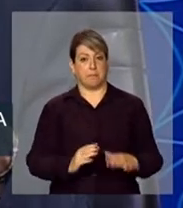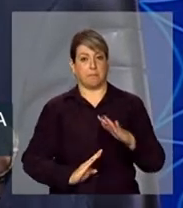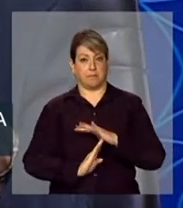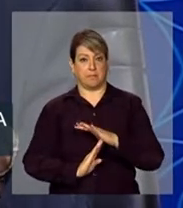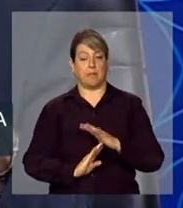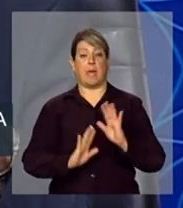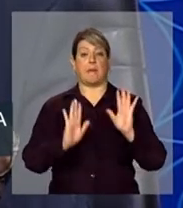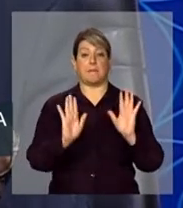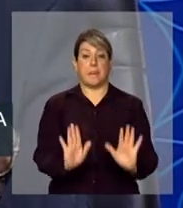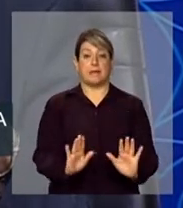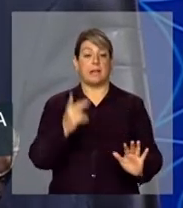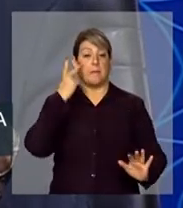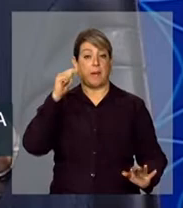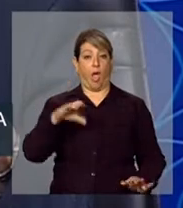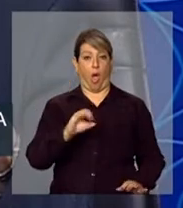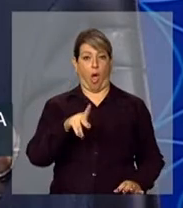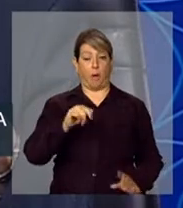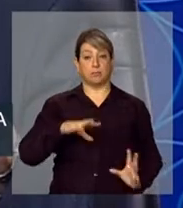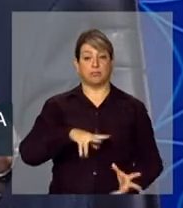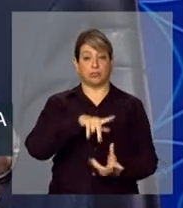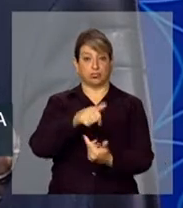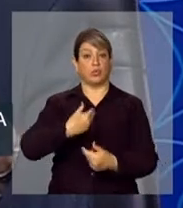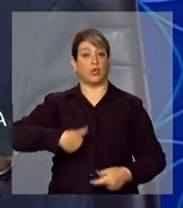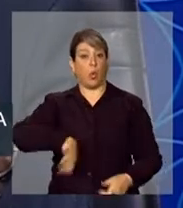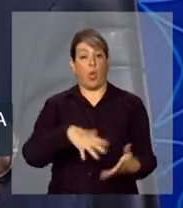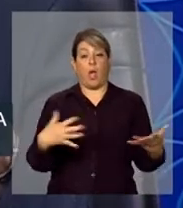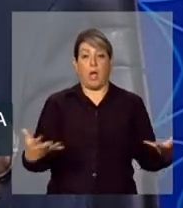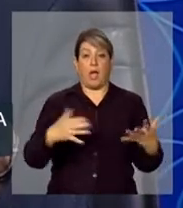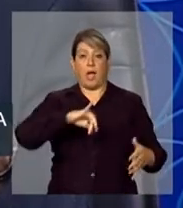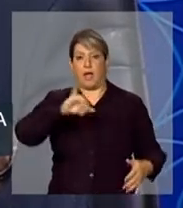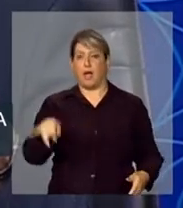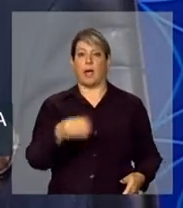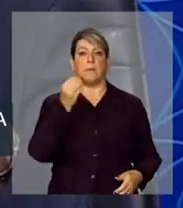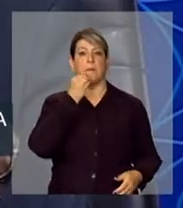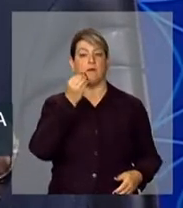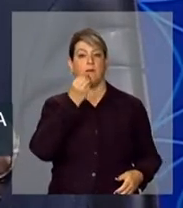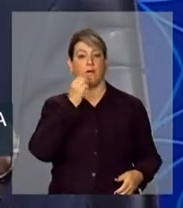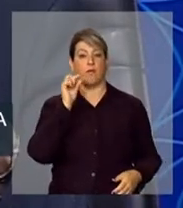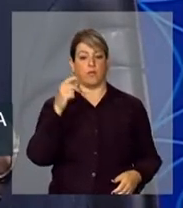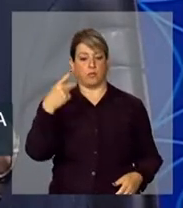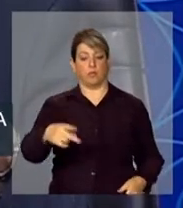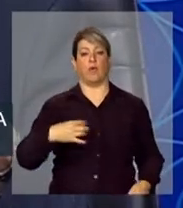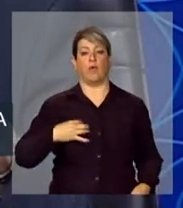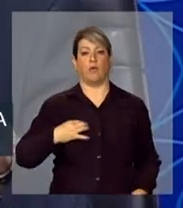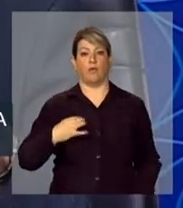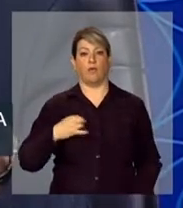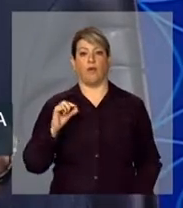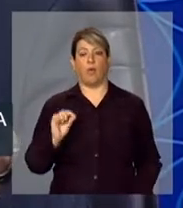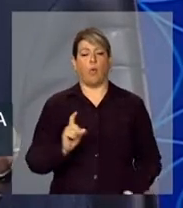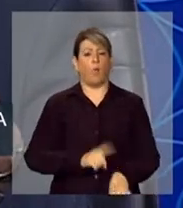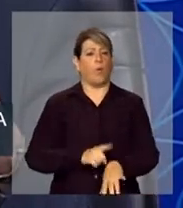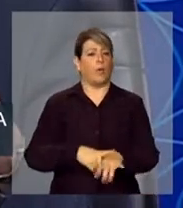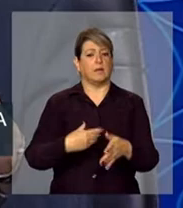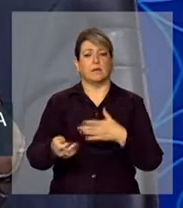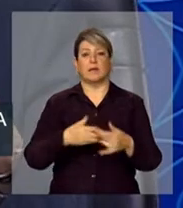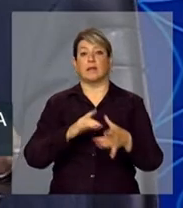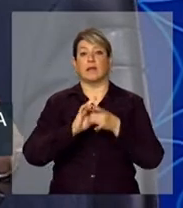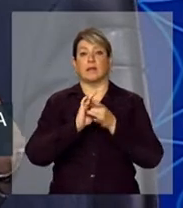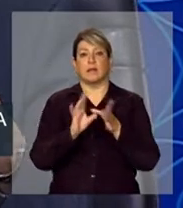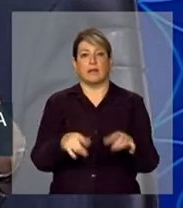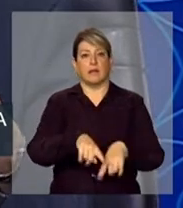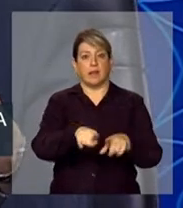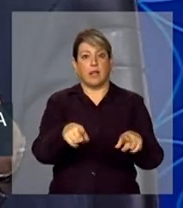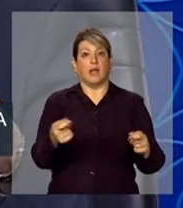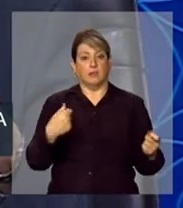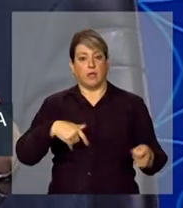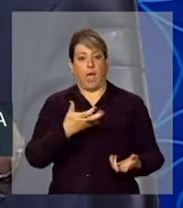Mas para a Copa do Mundo, nós pretendemos aproveitar do voluntário o tempo que for disponível. Muitas